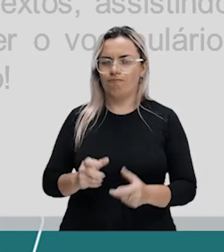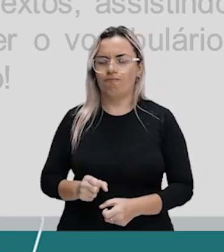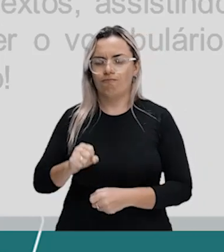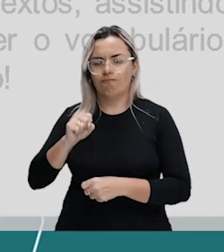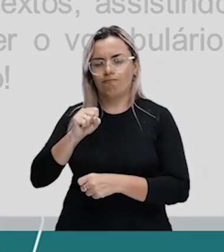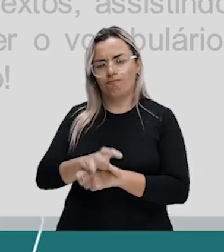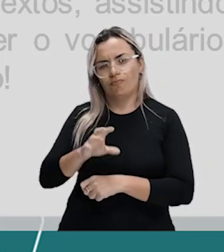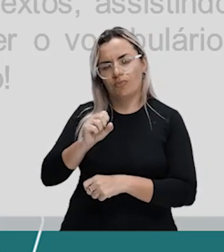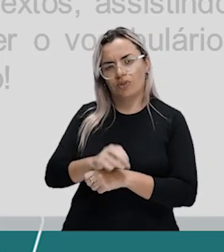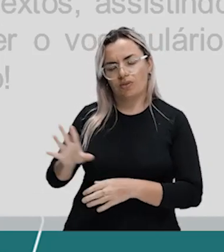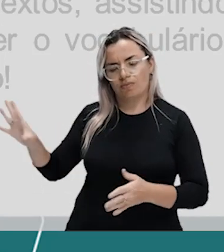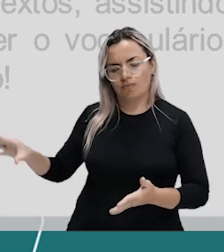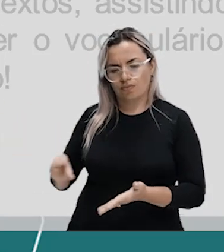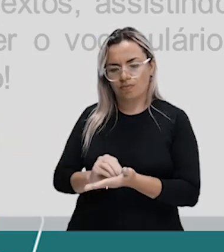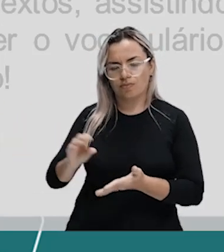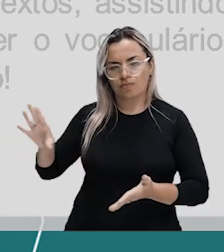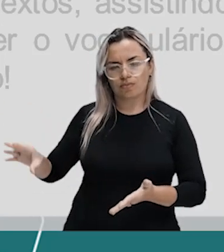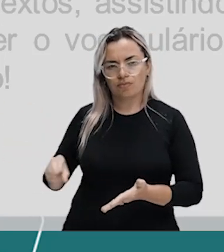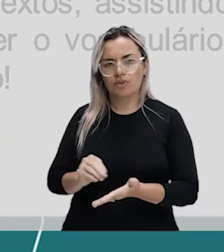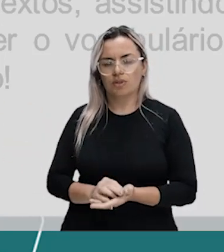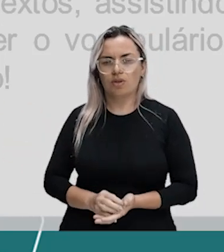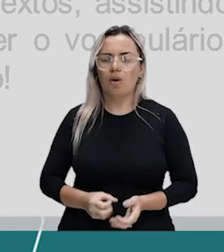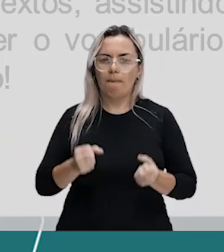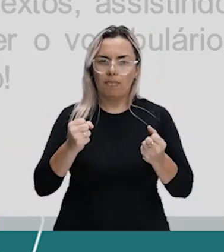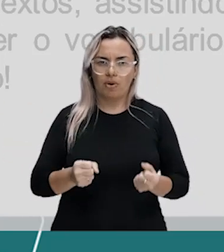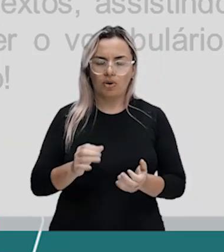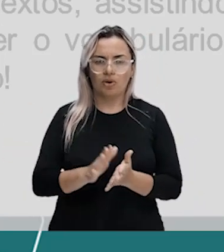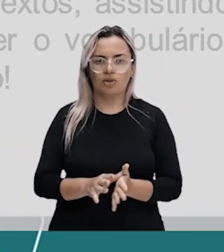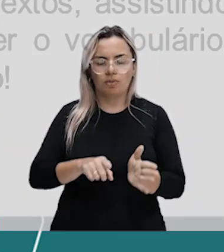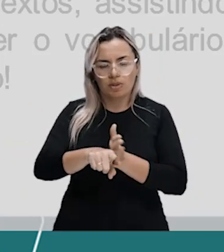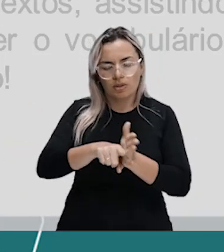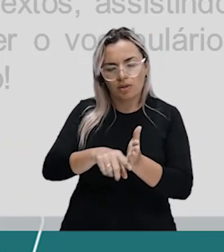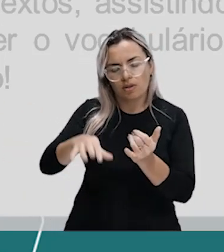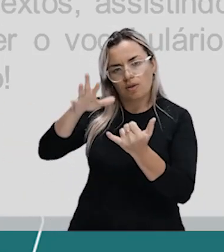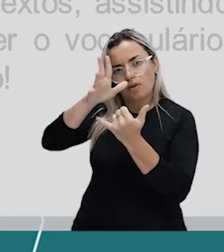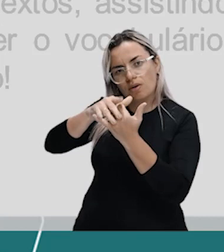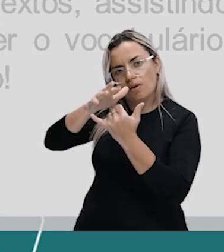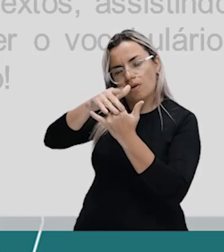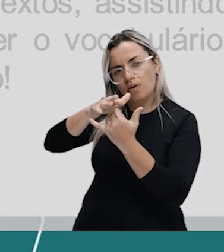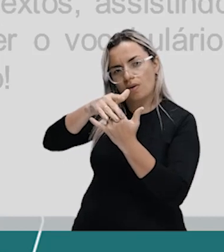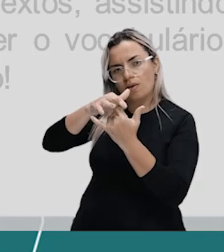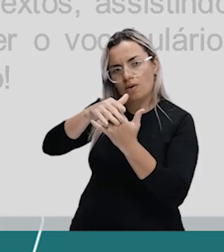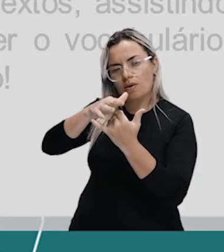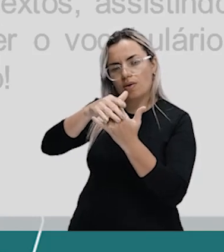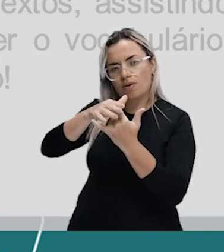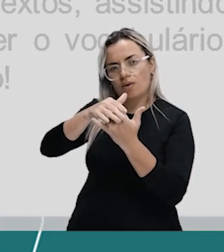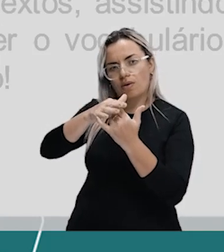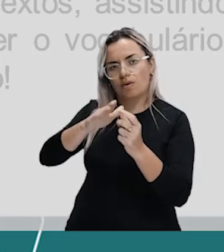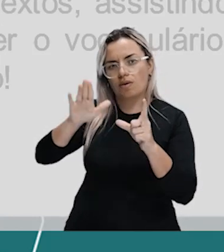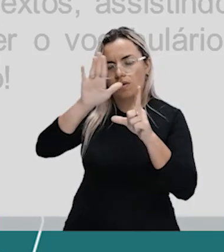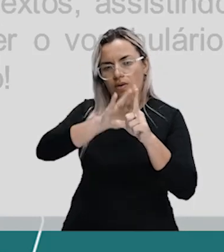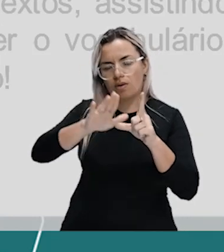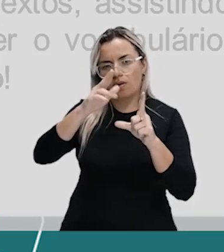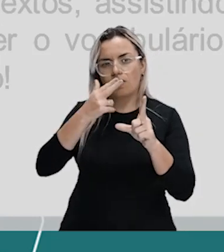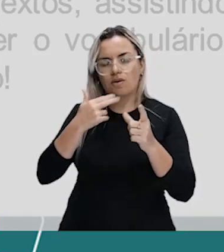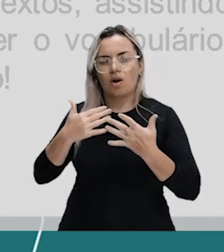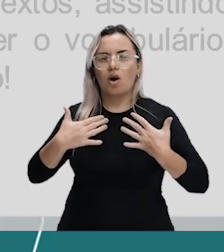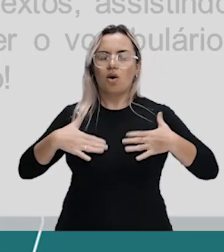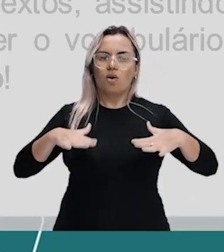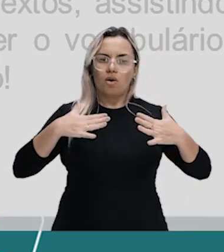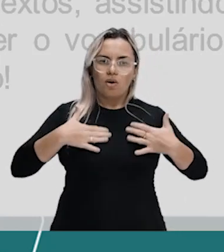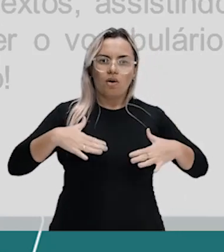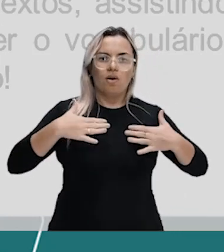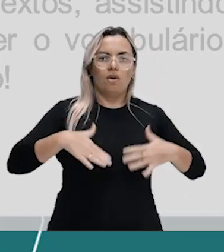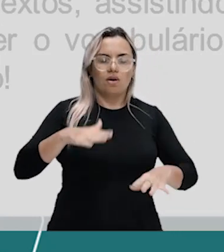expressões. E se você não anotou, você corre lá no YouTube. Fica salvo lá. Fica melhor de você anotar com calma. E até treinar.